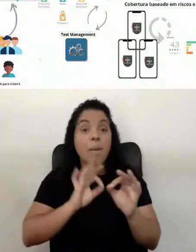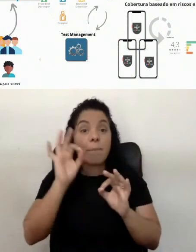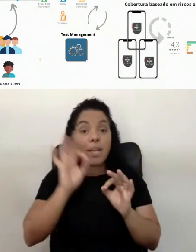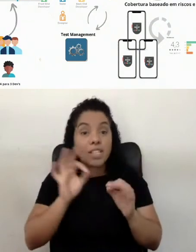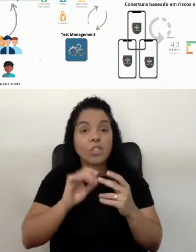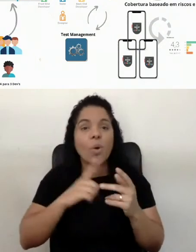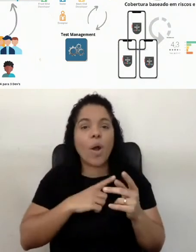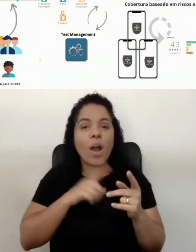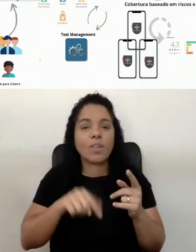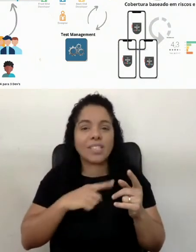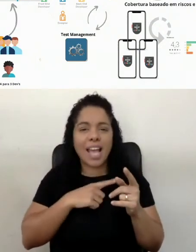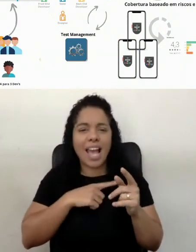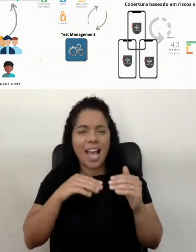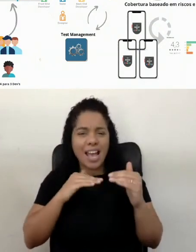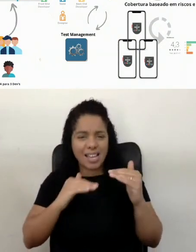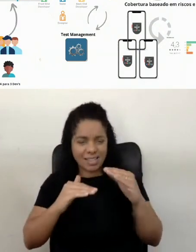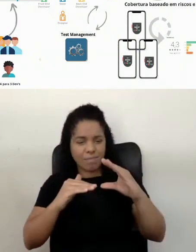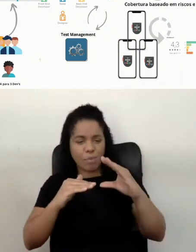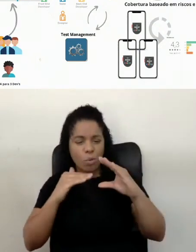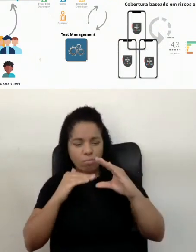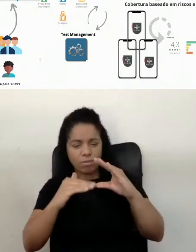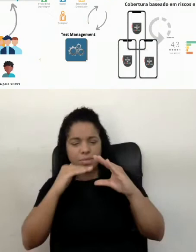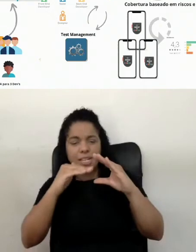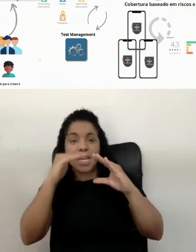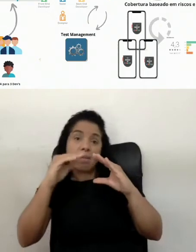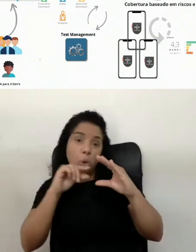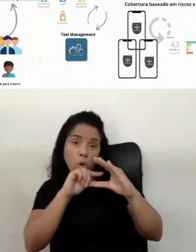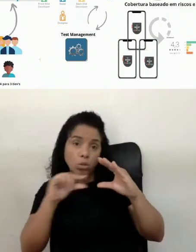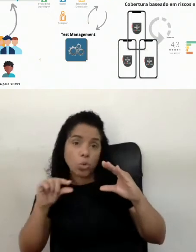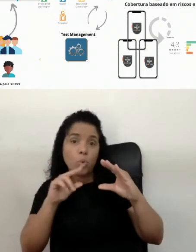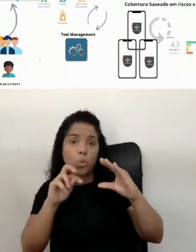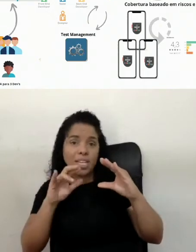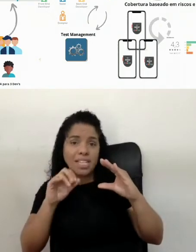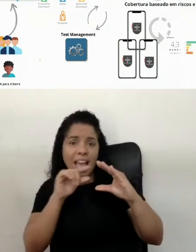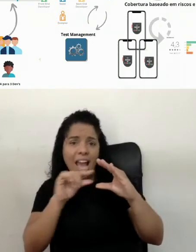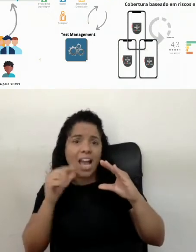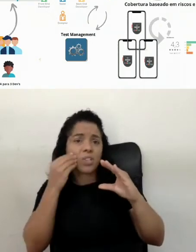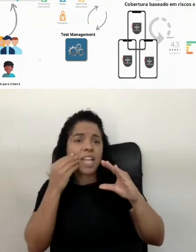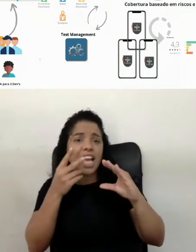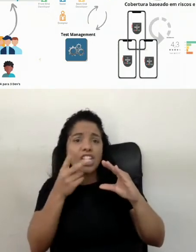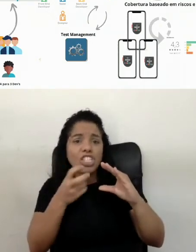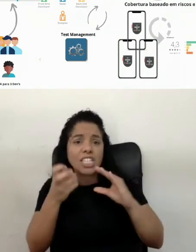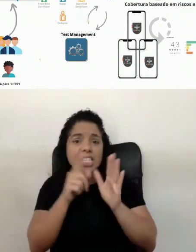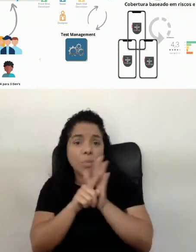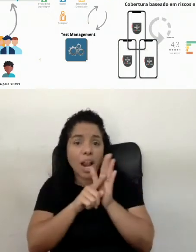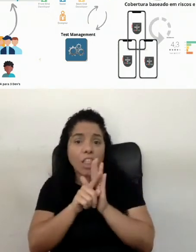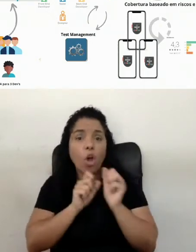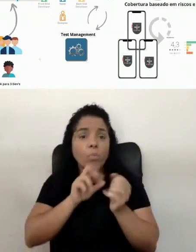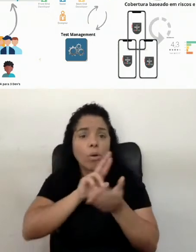unitária, de serviços, de end-to-end, né? Posso ter testes exploratórios, mas também não posso esquecer